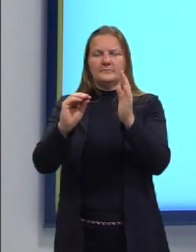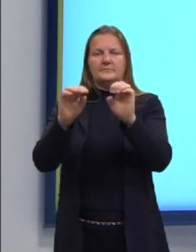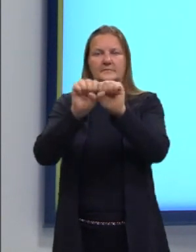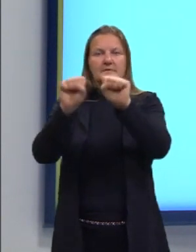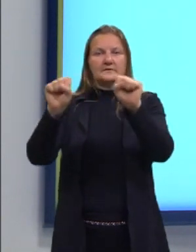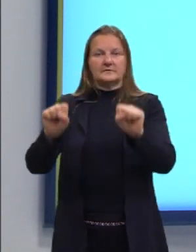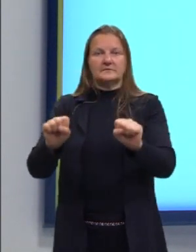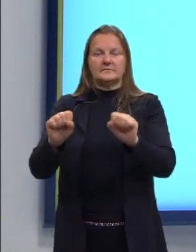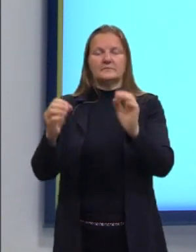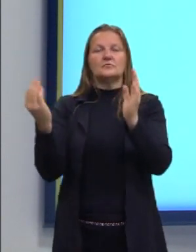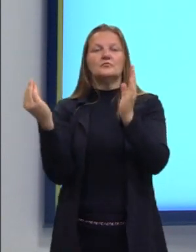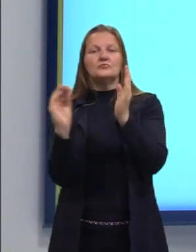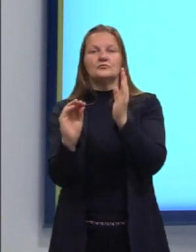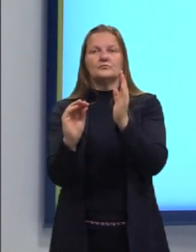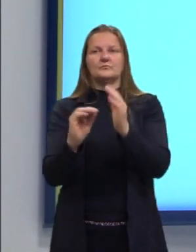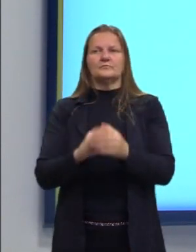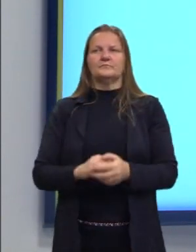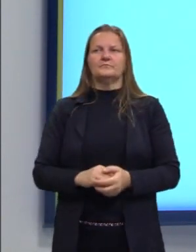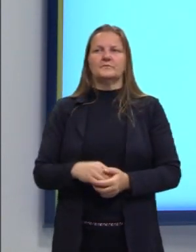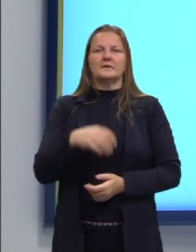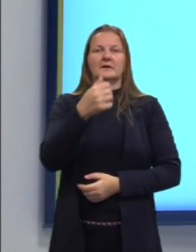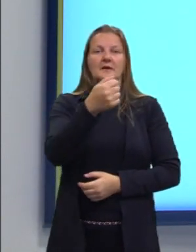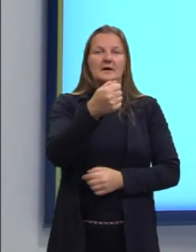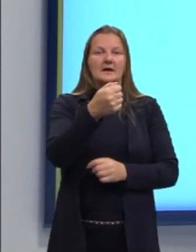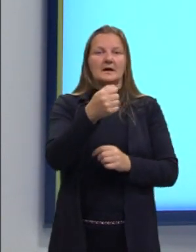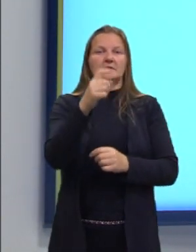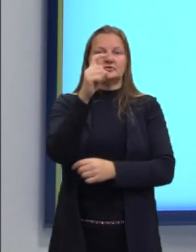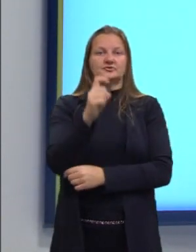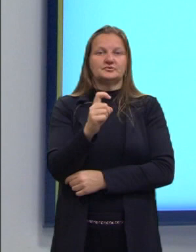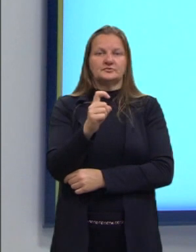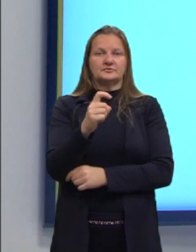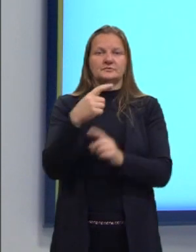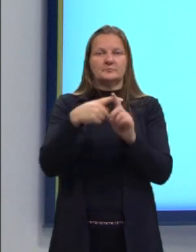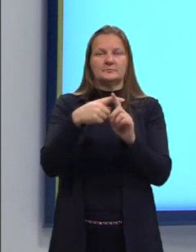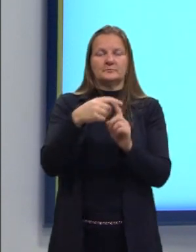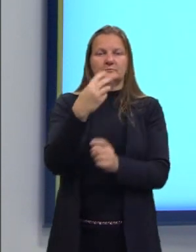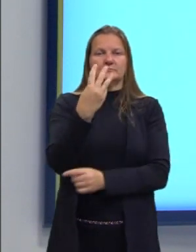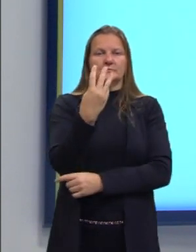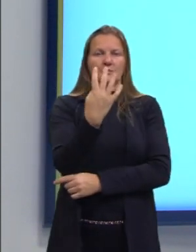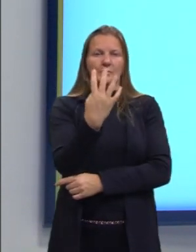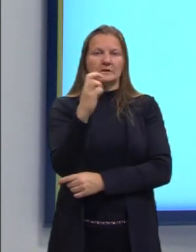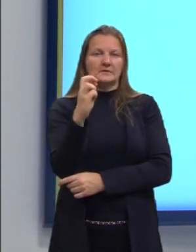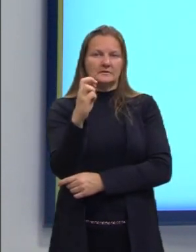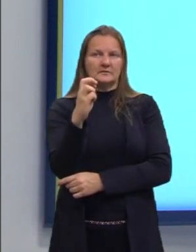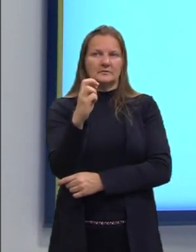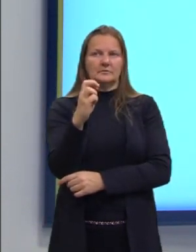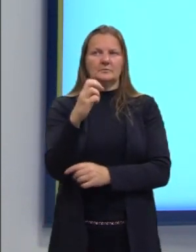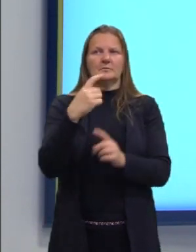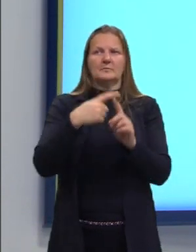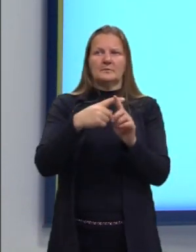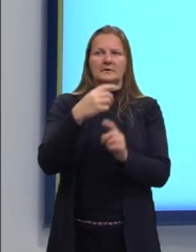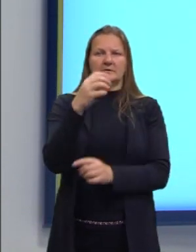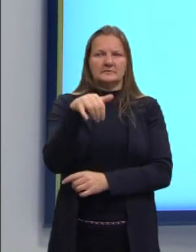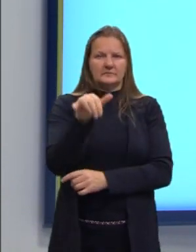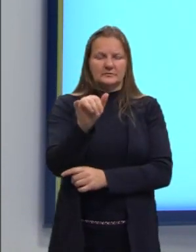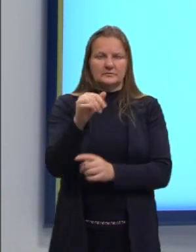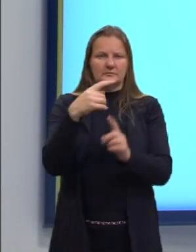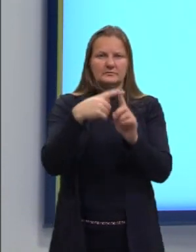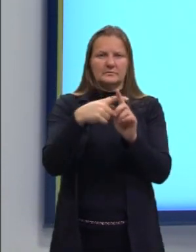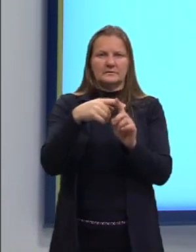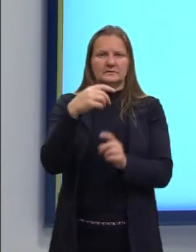nós montamos. O A, então, é X mais 45 mais Y